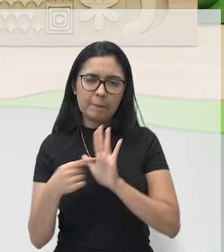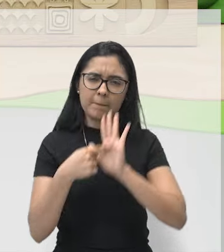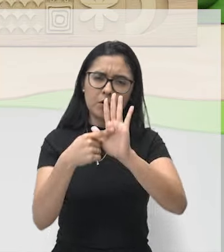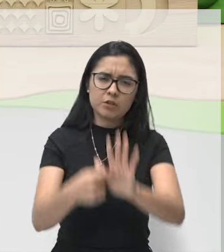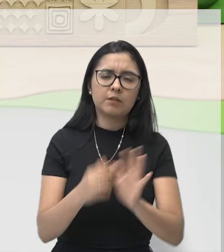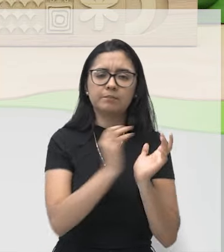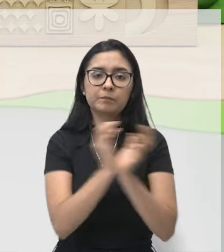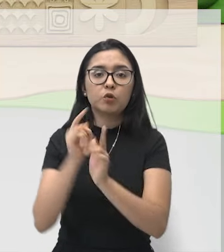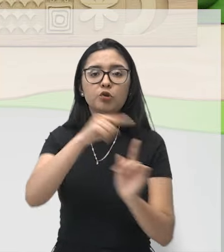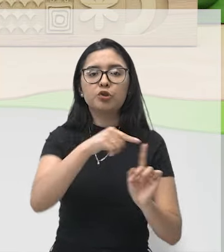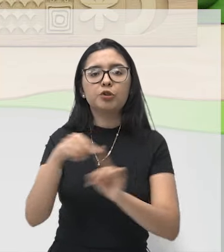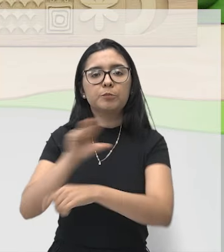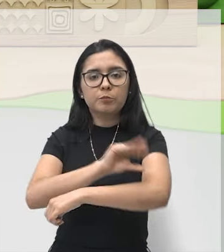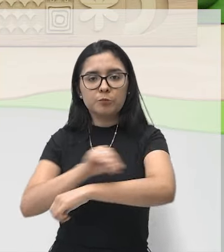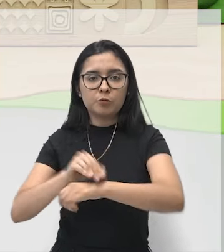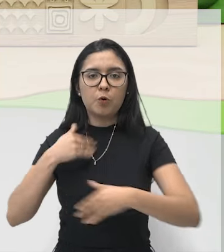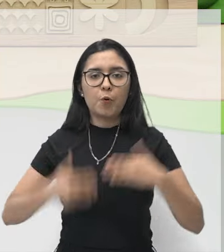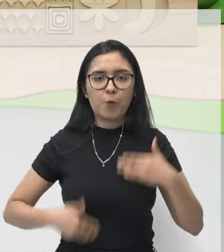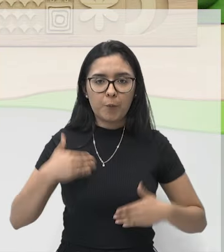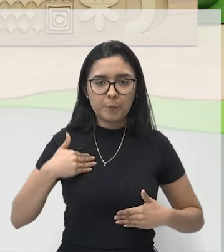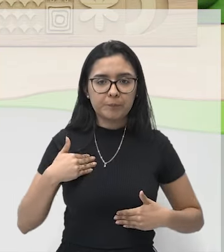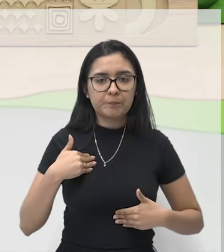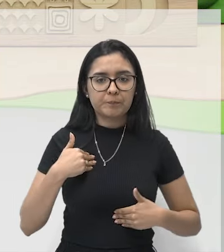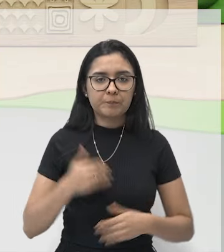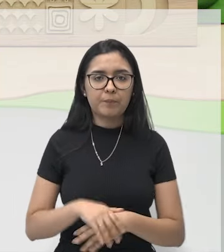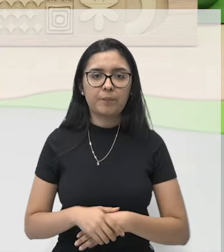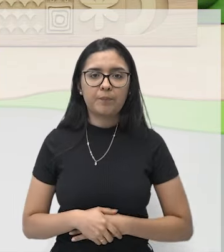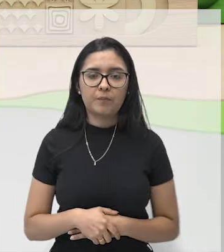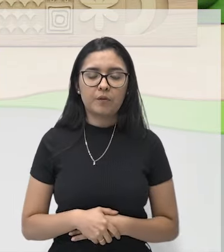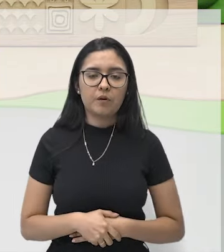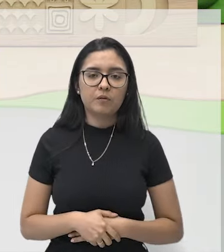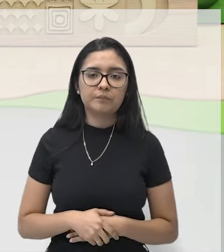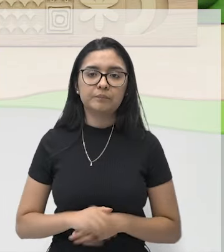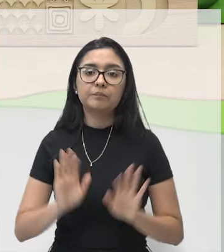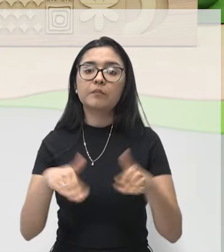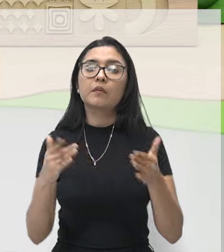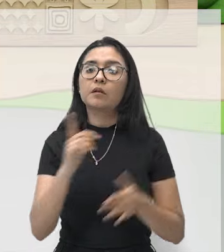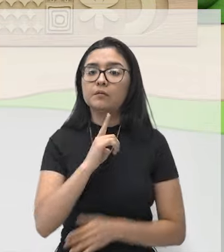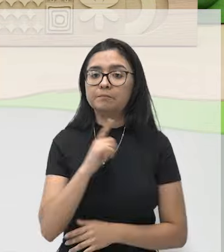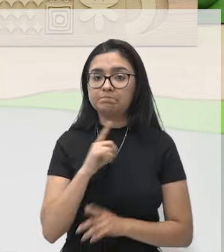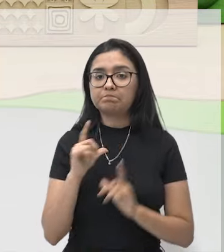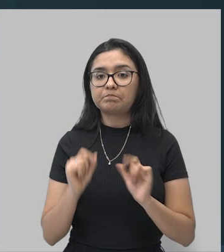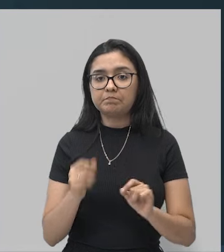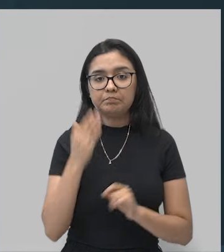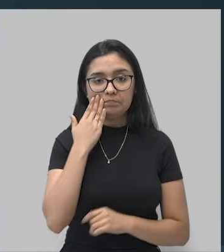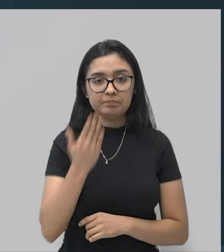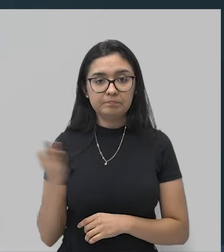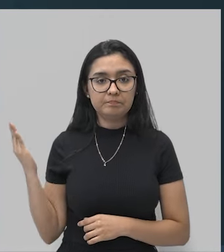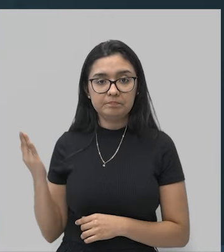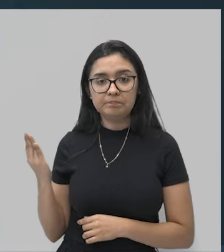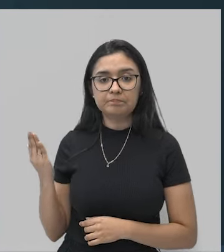a divisão desses grupos musculares. Nós temos aqui